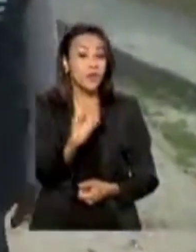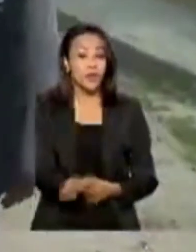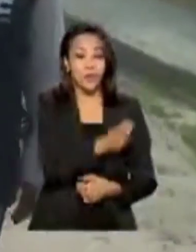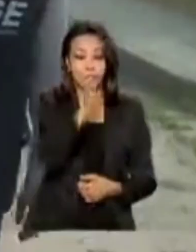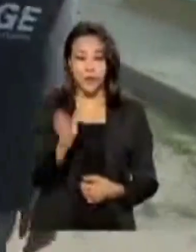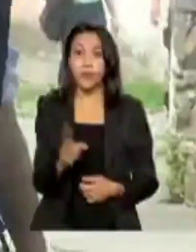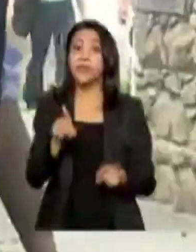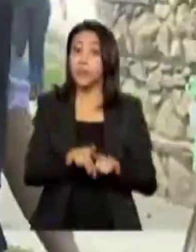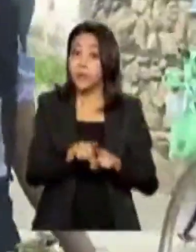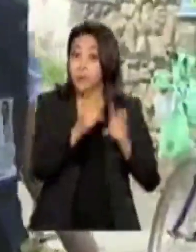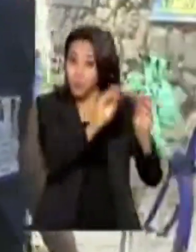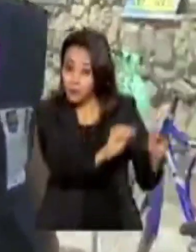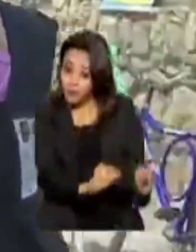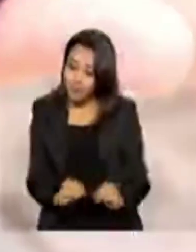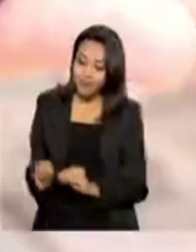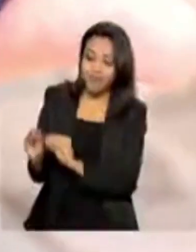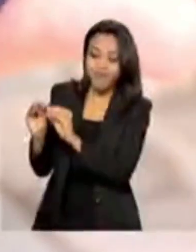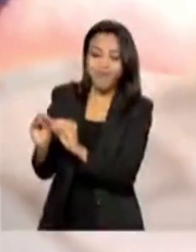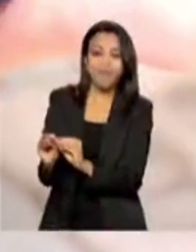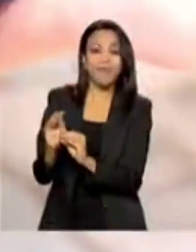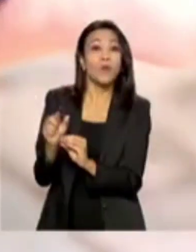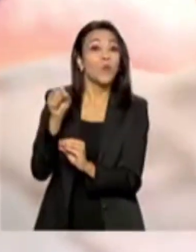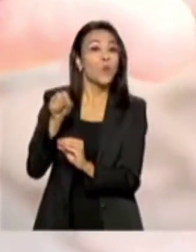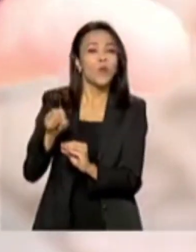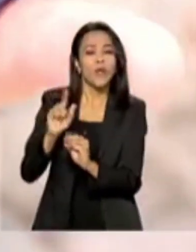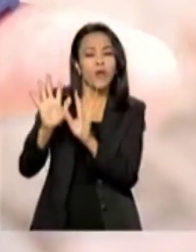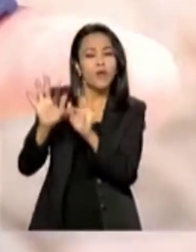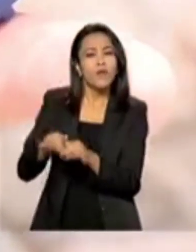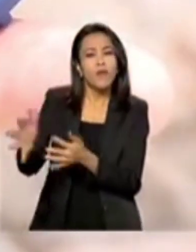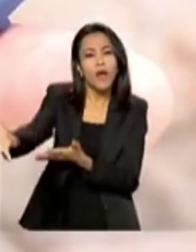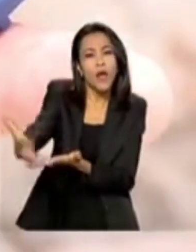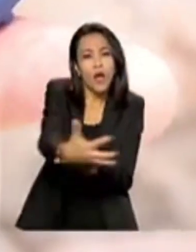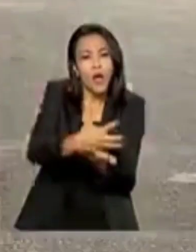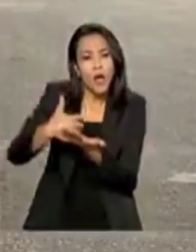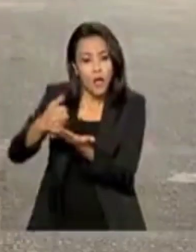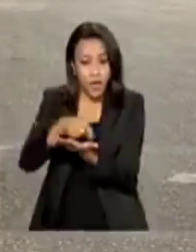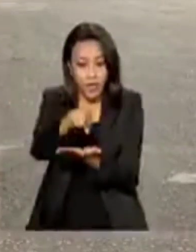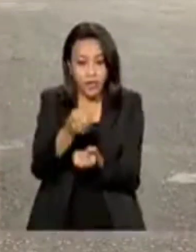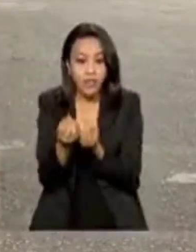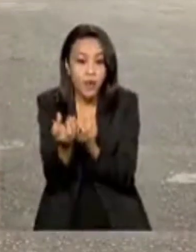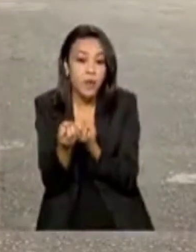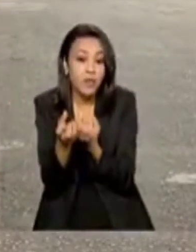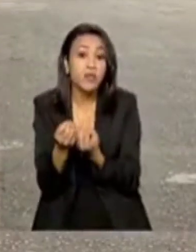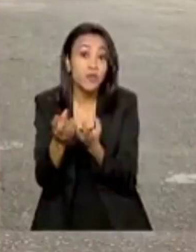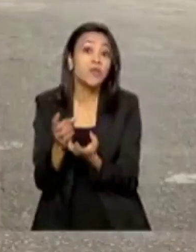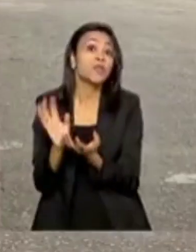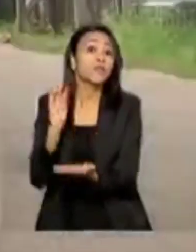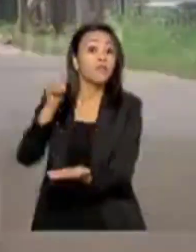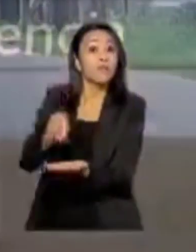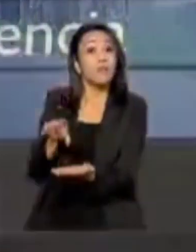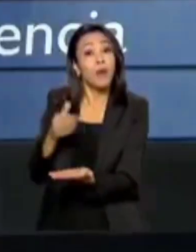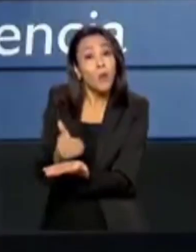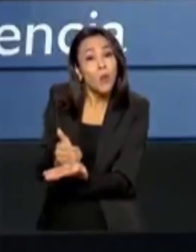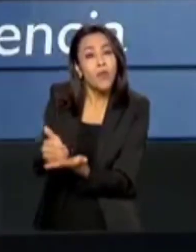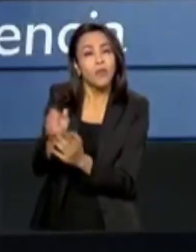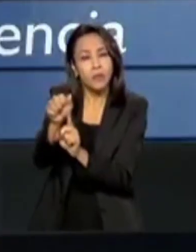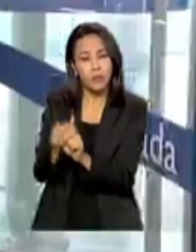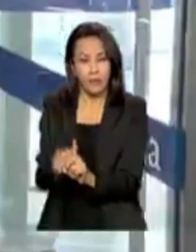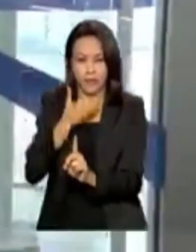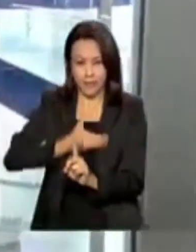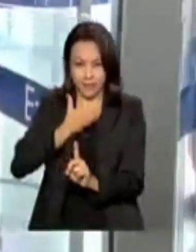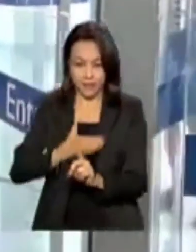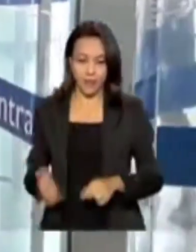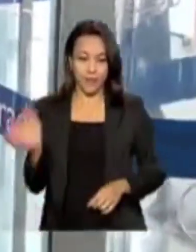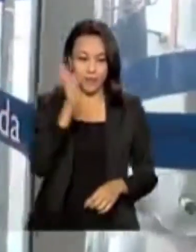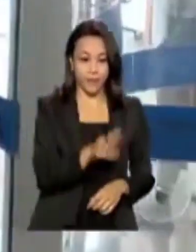Prorrogado, IBGE adia fim da coleta do Censo 2022 para início de dezembro. Preferencial,